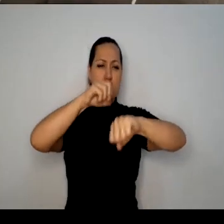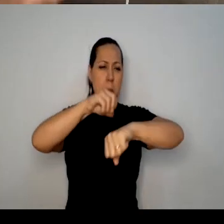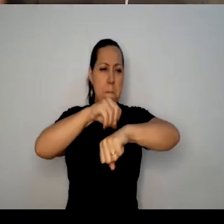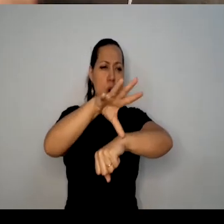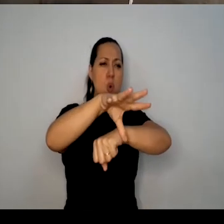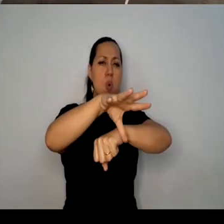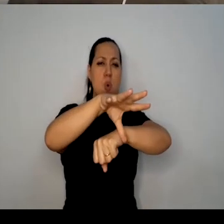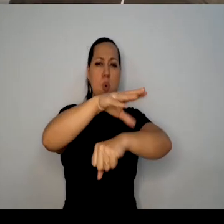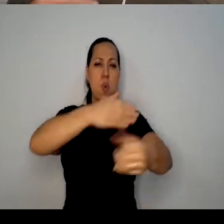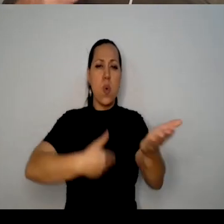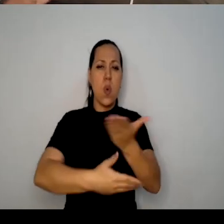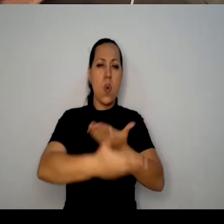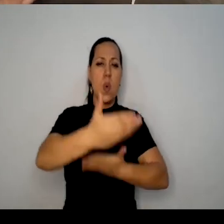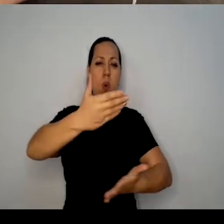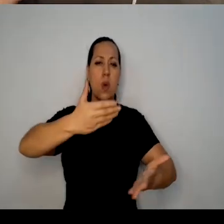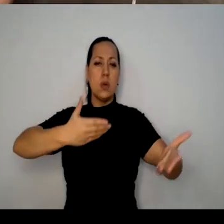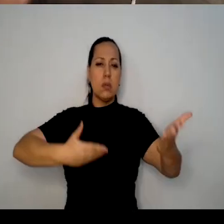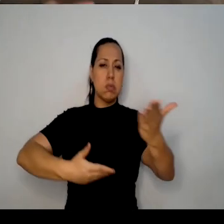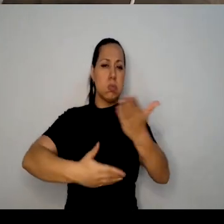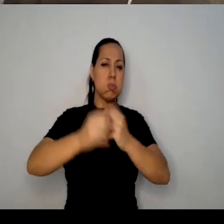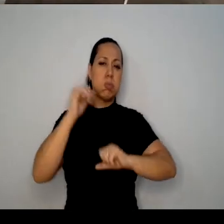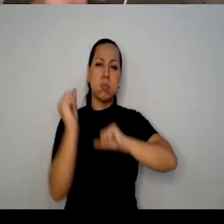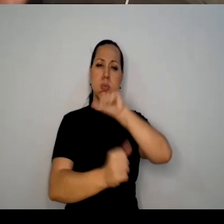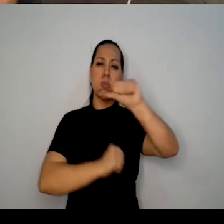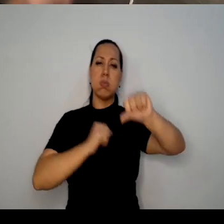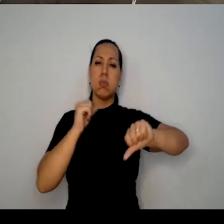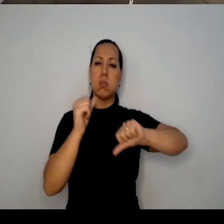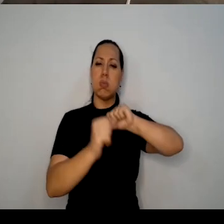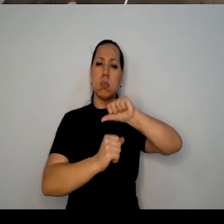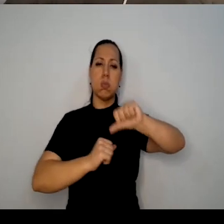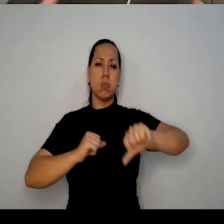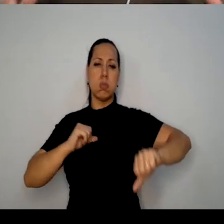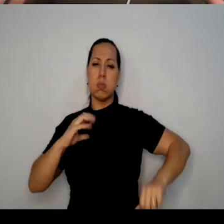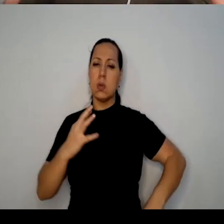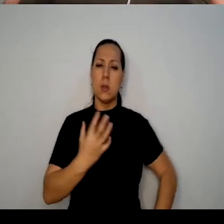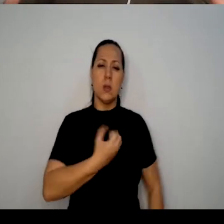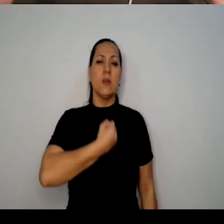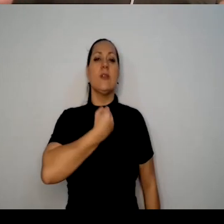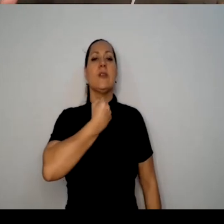subversiva, transgressora, que resgata a nossa humanidade, a potência da nossa